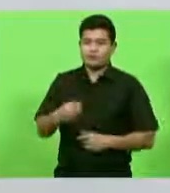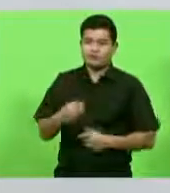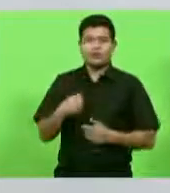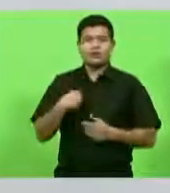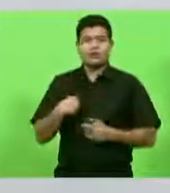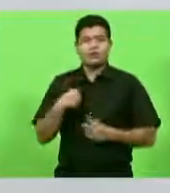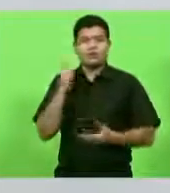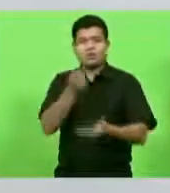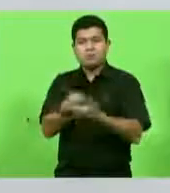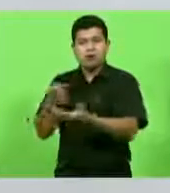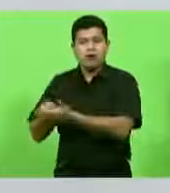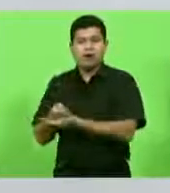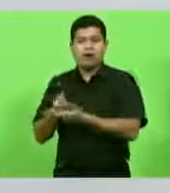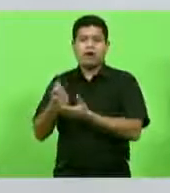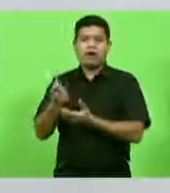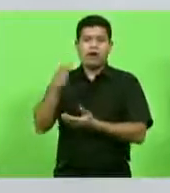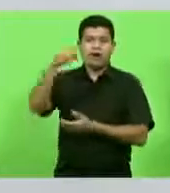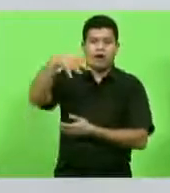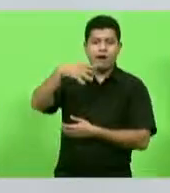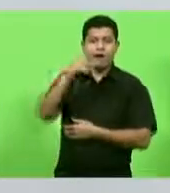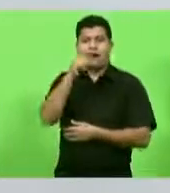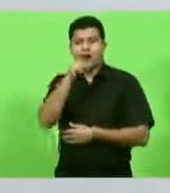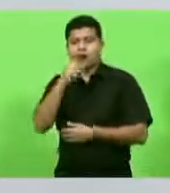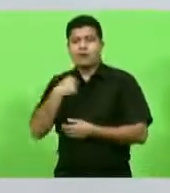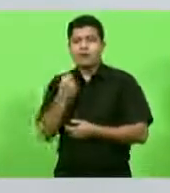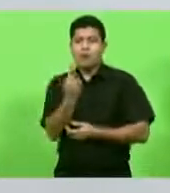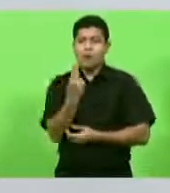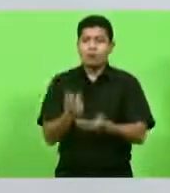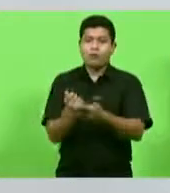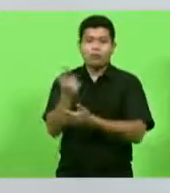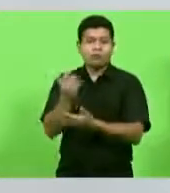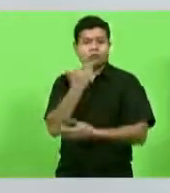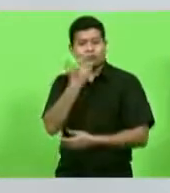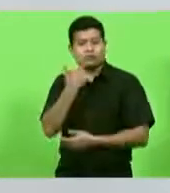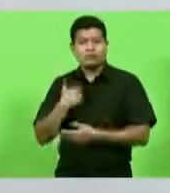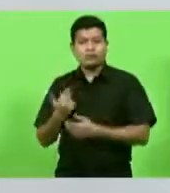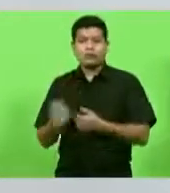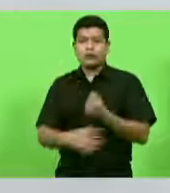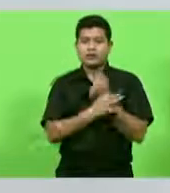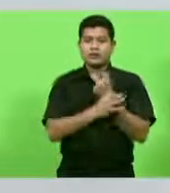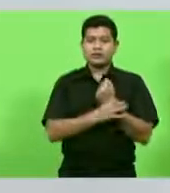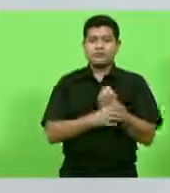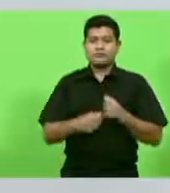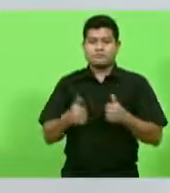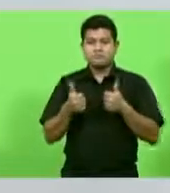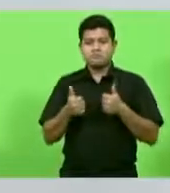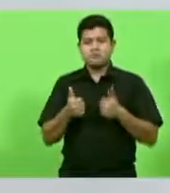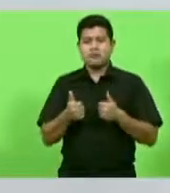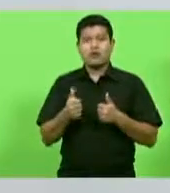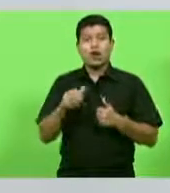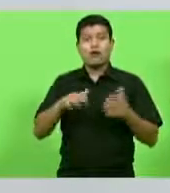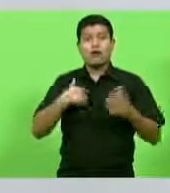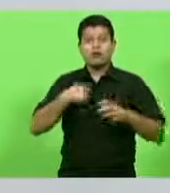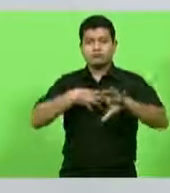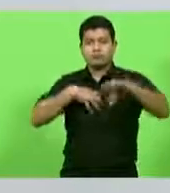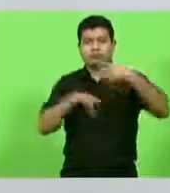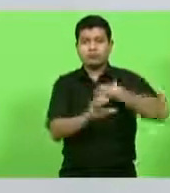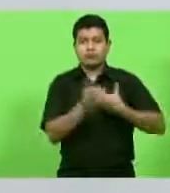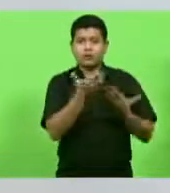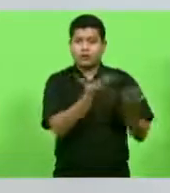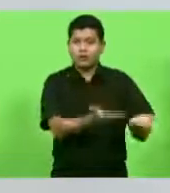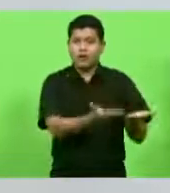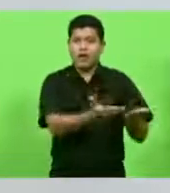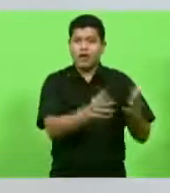vestir, pagar a luz, pagar a água, fazer o rancho, quando você tem essa segurança, agora coloque-se, você na pele de um pescador, que depende, é